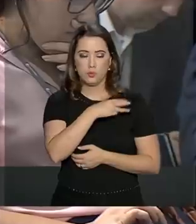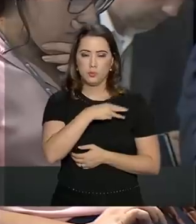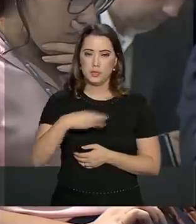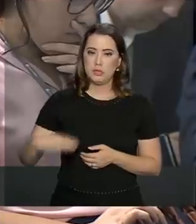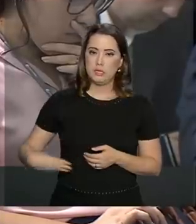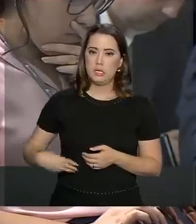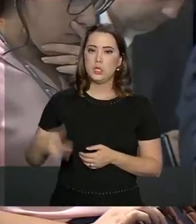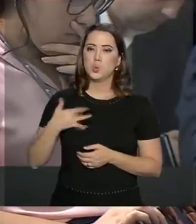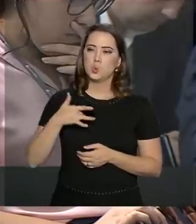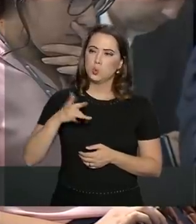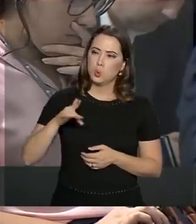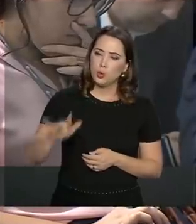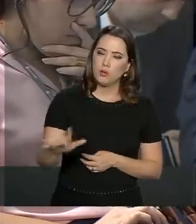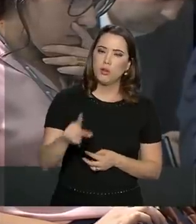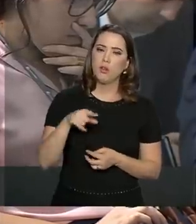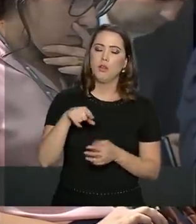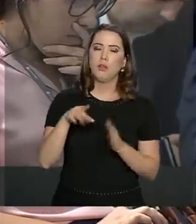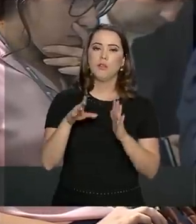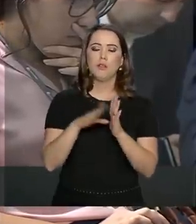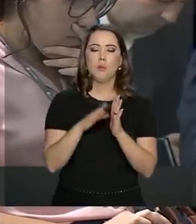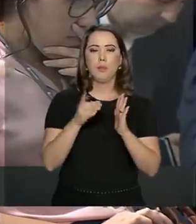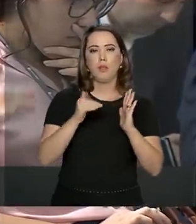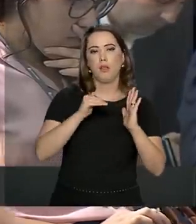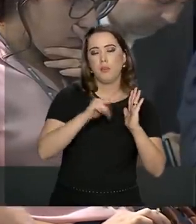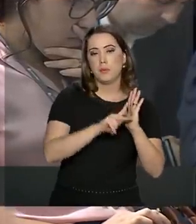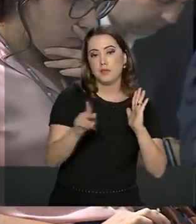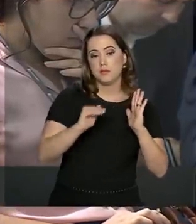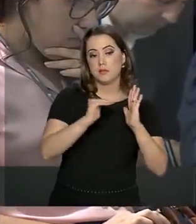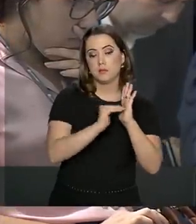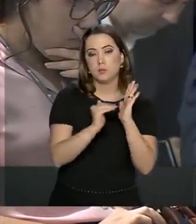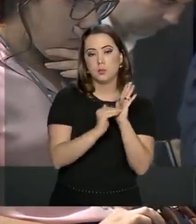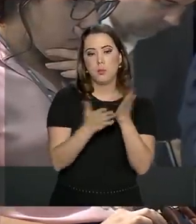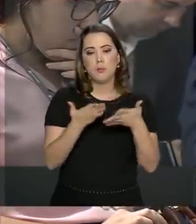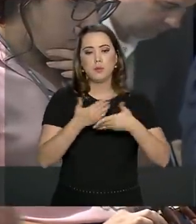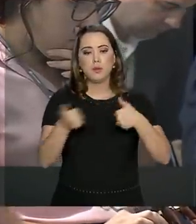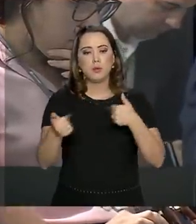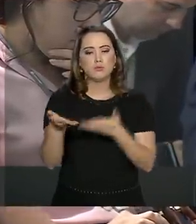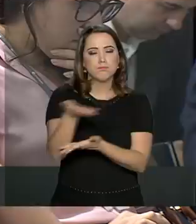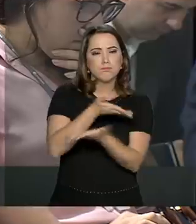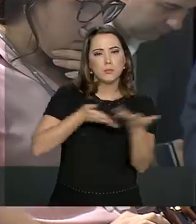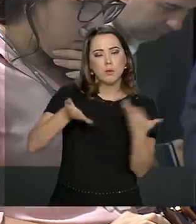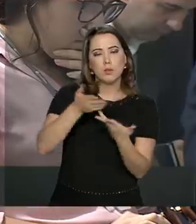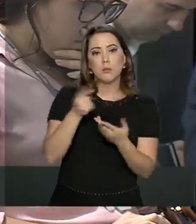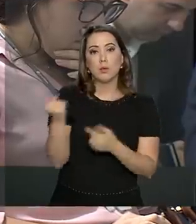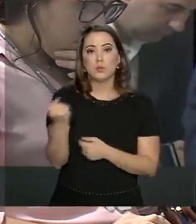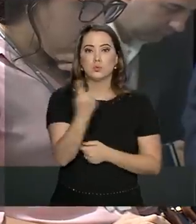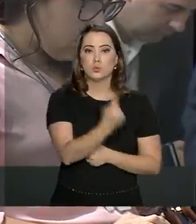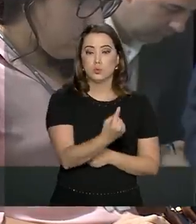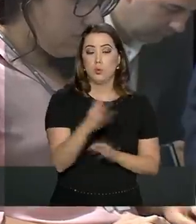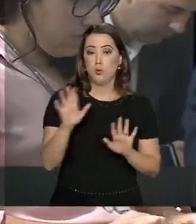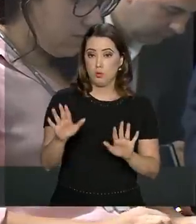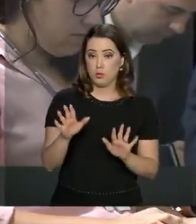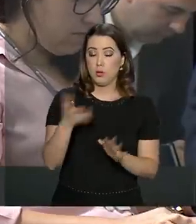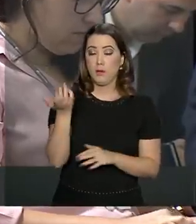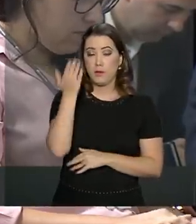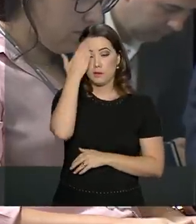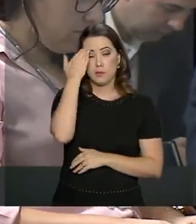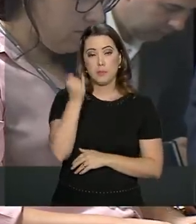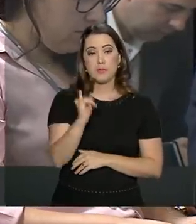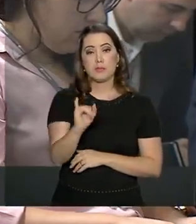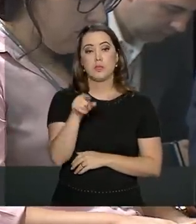para tratar justamente um pouco, afinar a relação do Executivo com o Legislativo, que era saber se foi levado